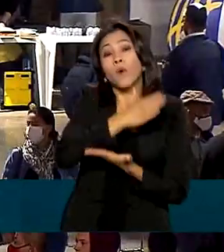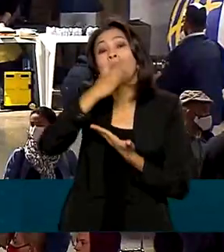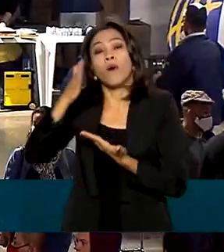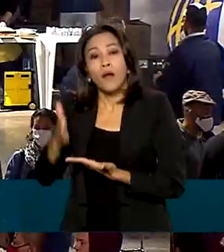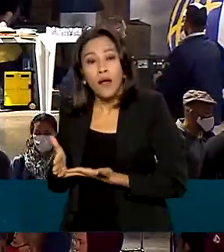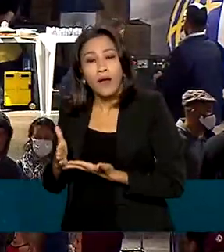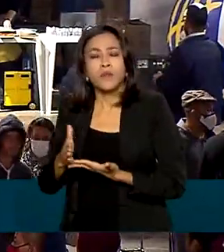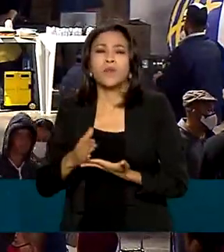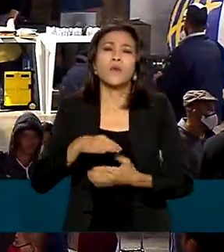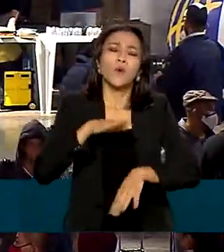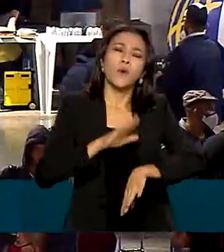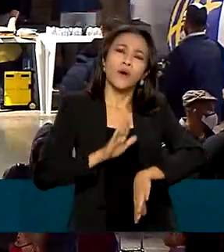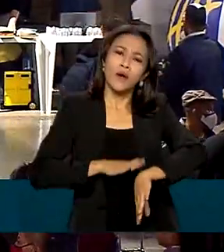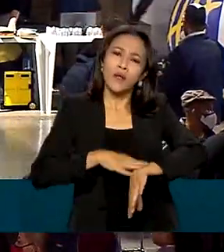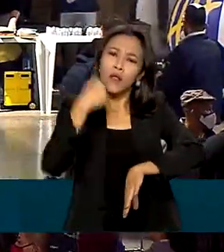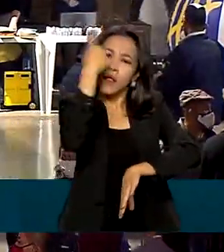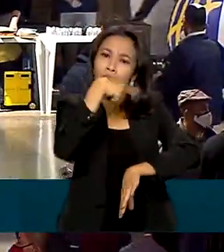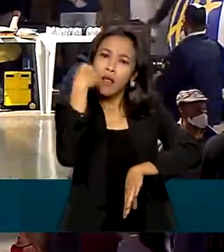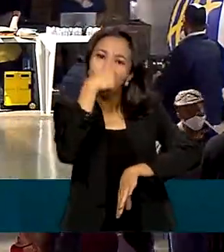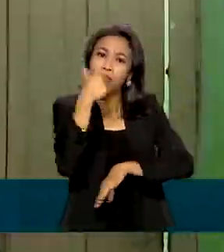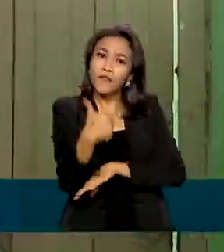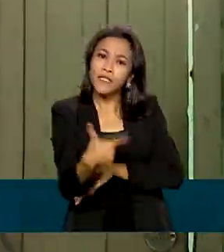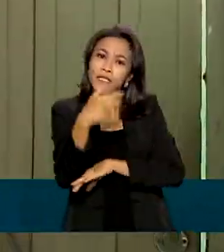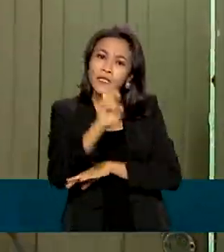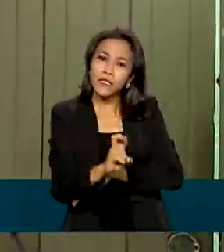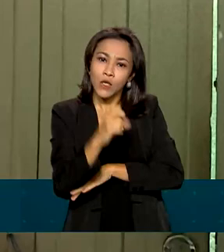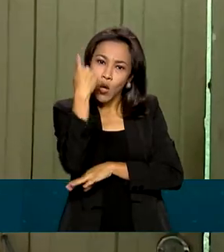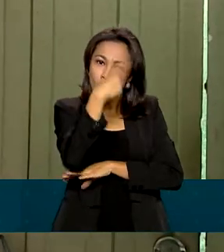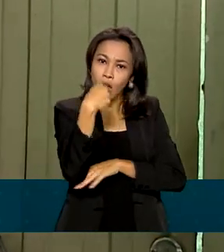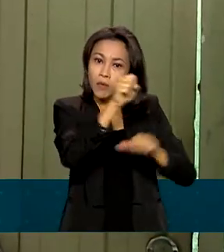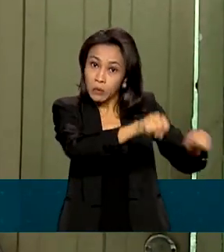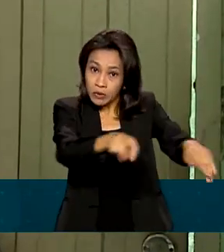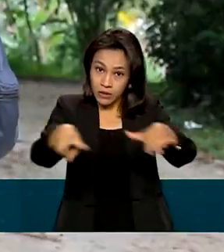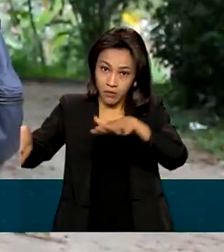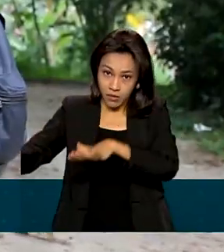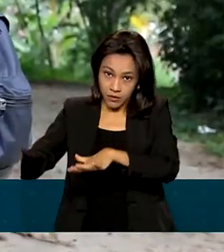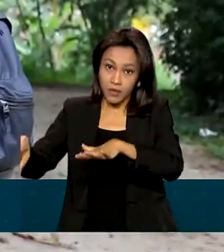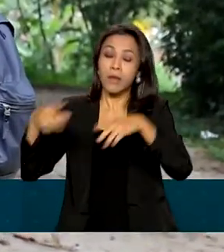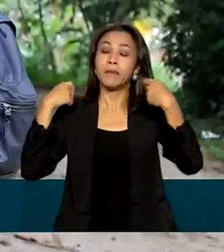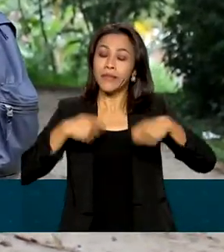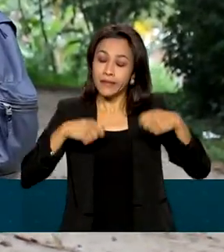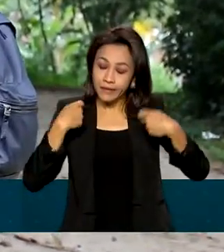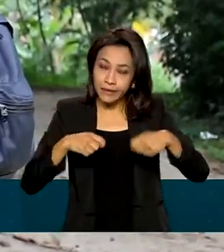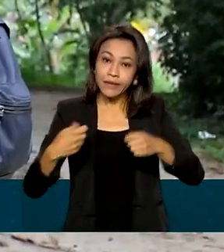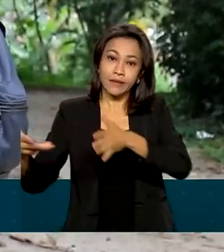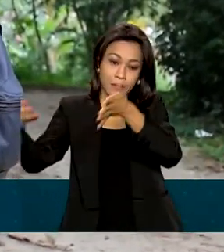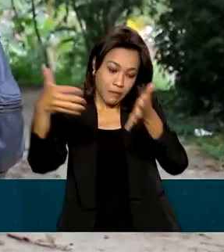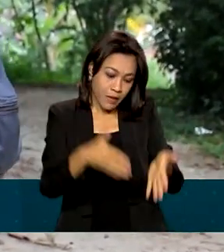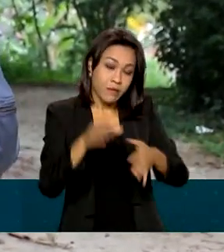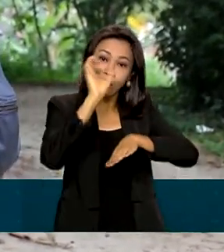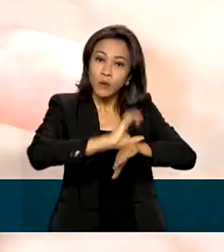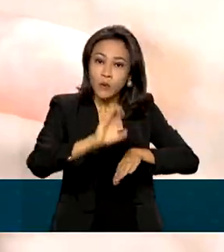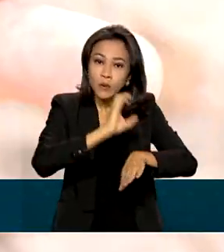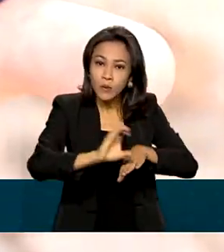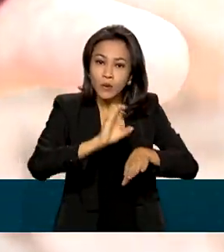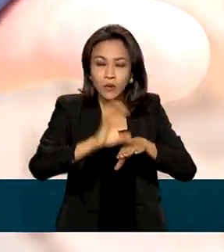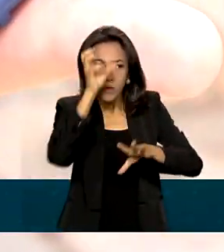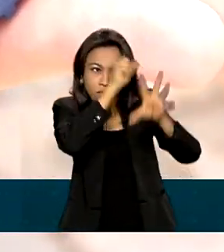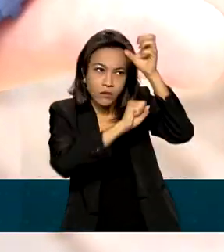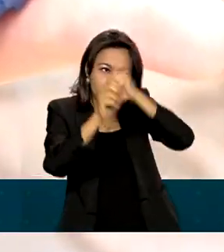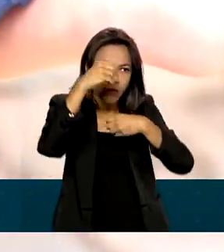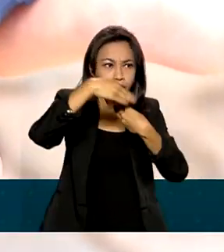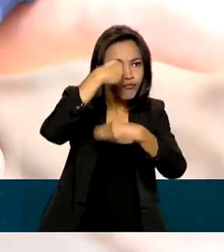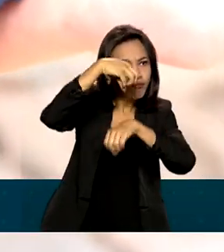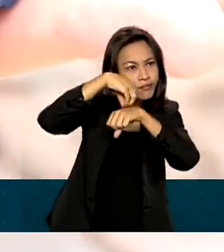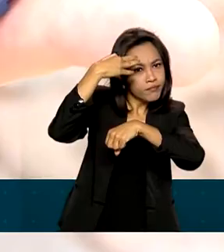A jornada de trabalho é de no mínimo 25 horas semanais e é necessário participar integralmente dos cursos de formação. O